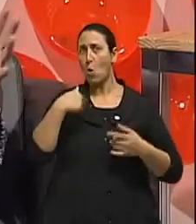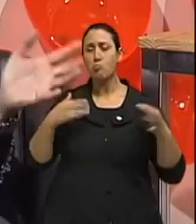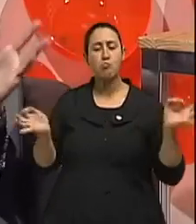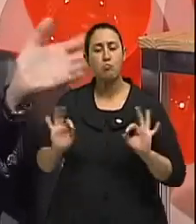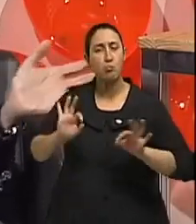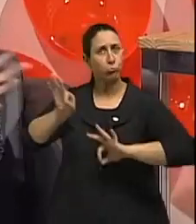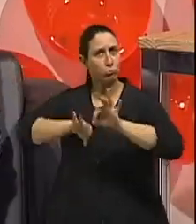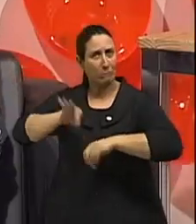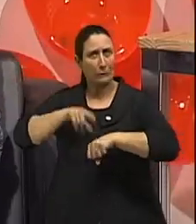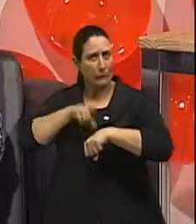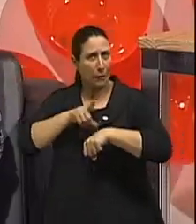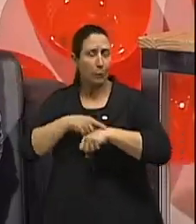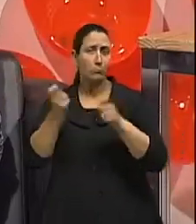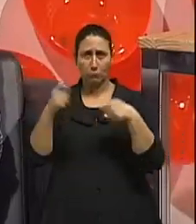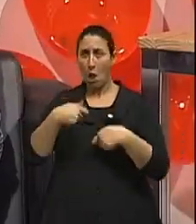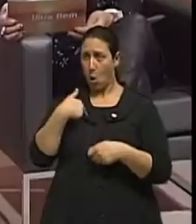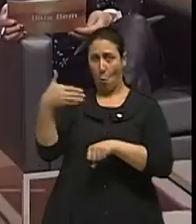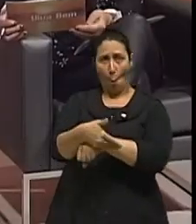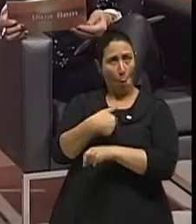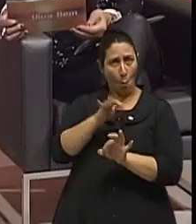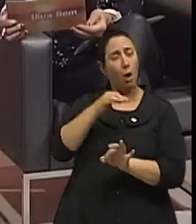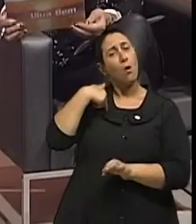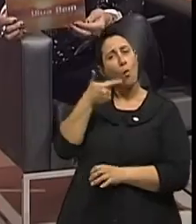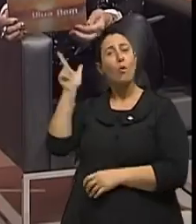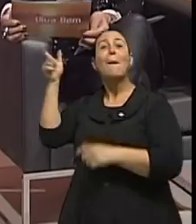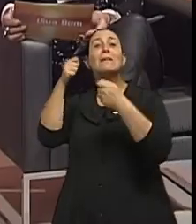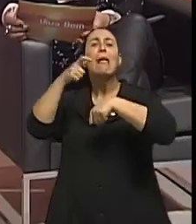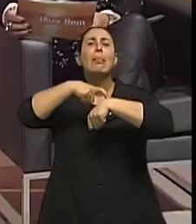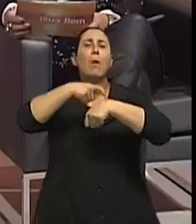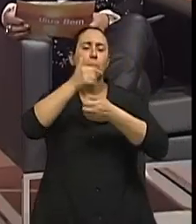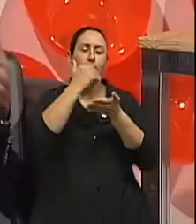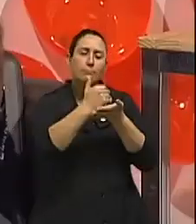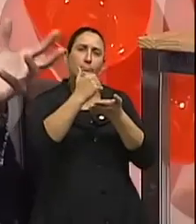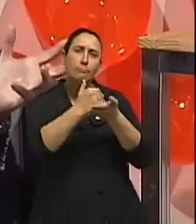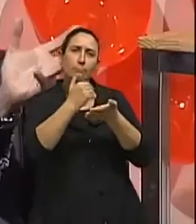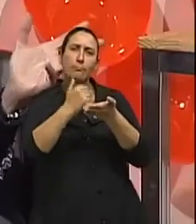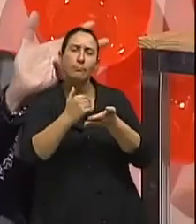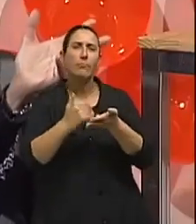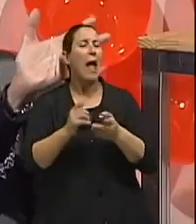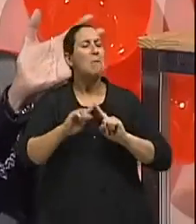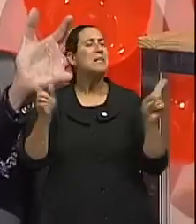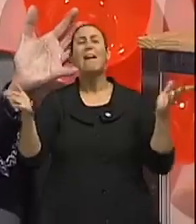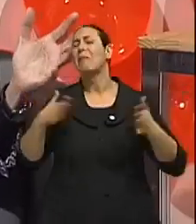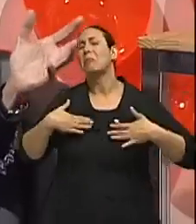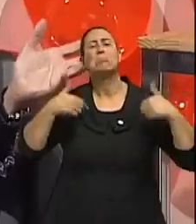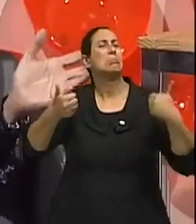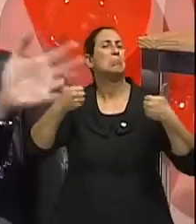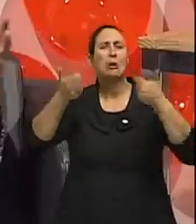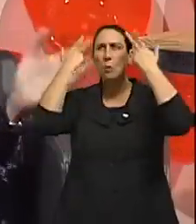eu, obviamente, estaria atendendo algum cliente no consultório. Ah, perfeito. Então, nós temos que agendar. às vezes as pessoas dizem, mas eu perco a espontaneidade.